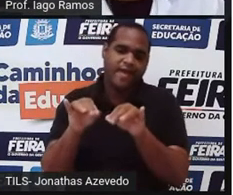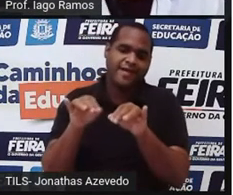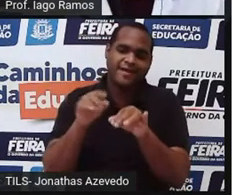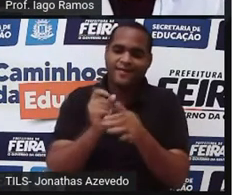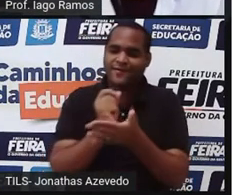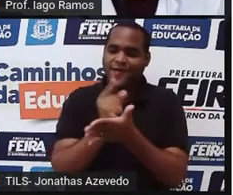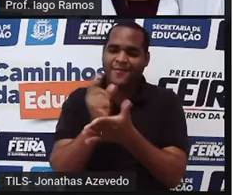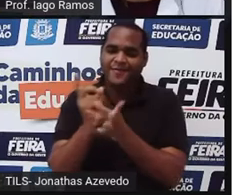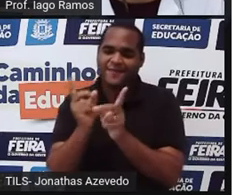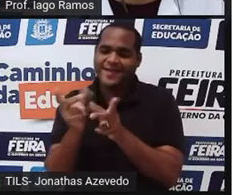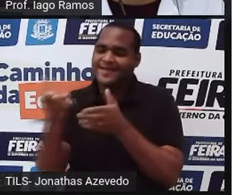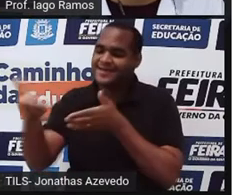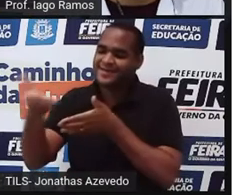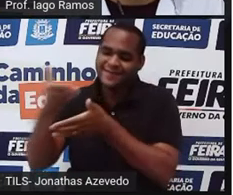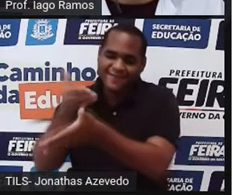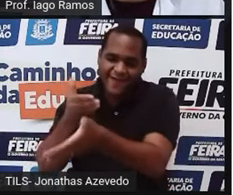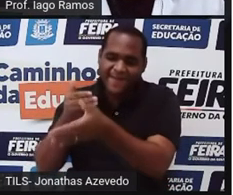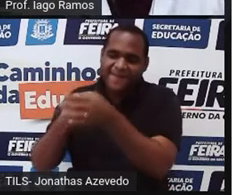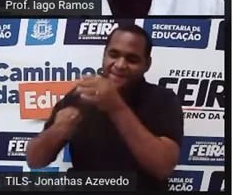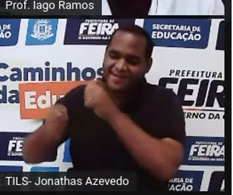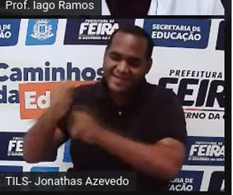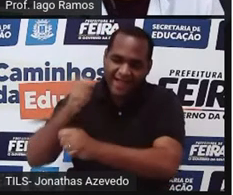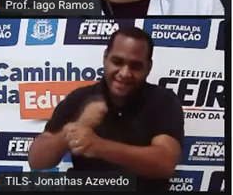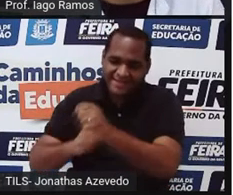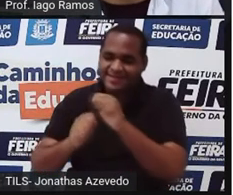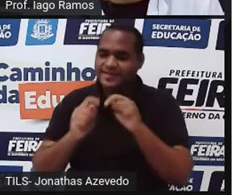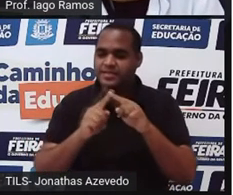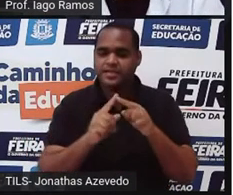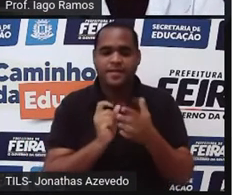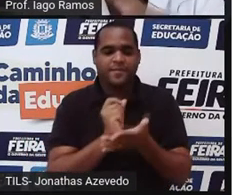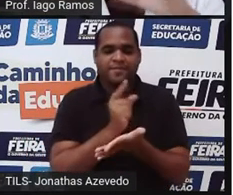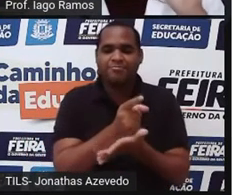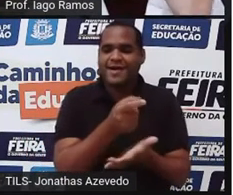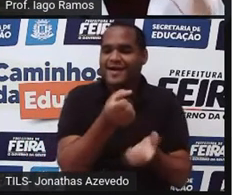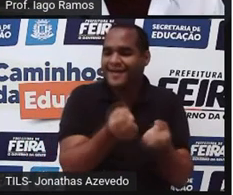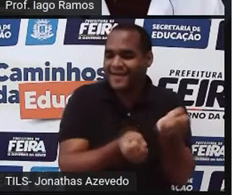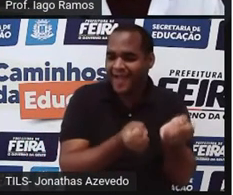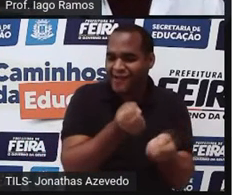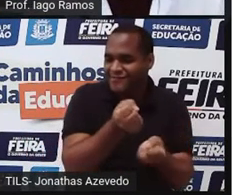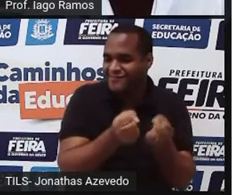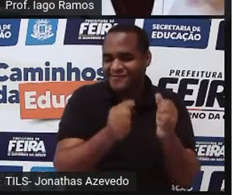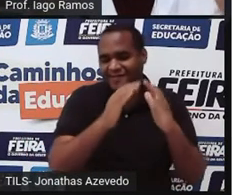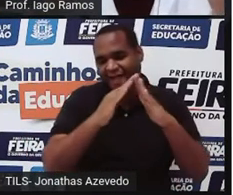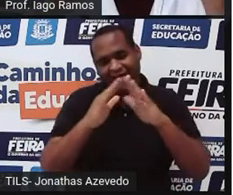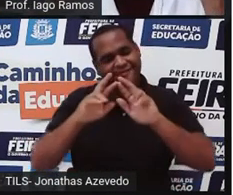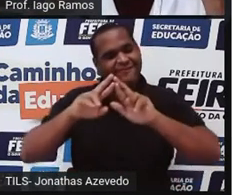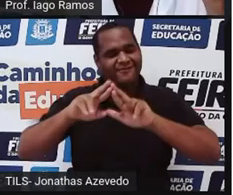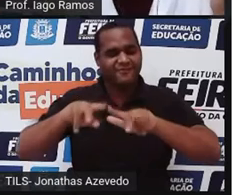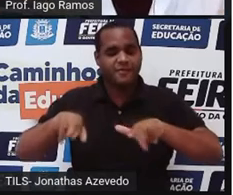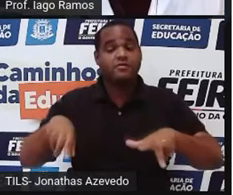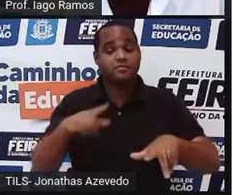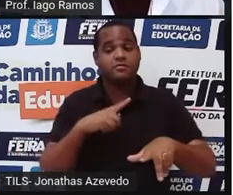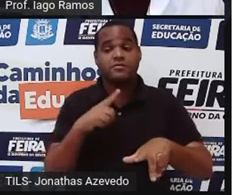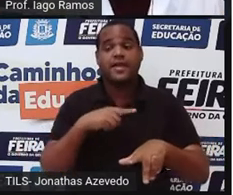venda, transações comerciais, financiamentos. Bom, tudo que envolve